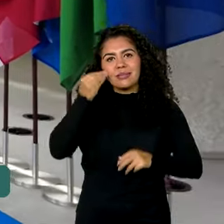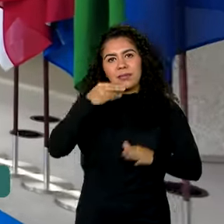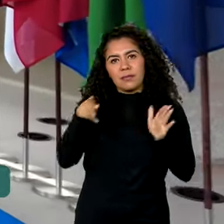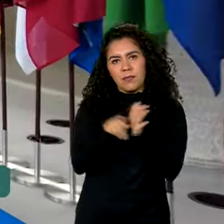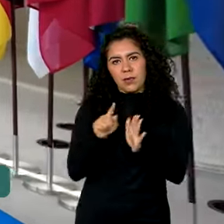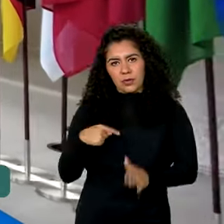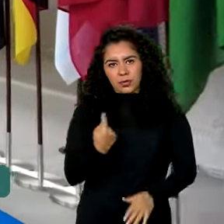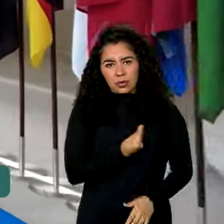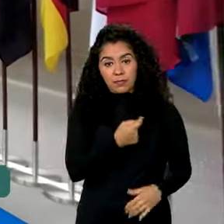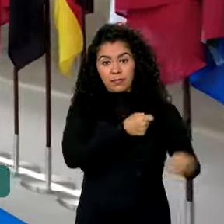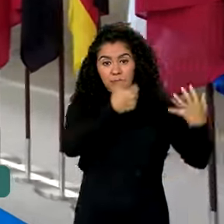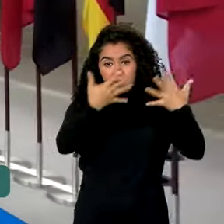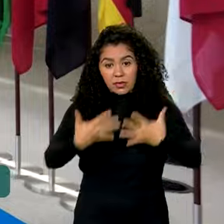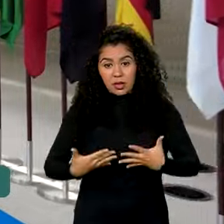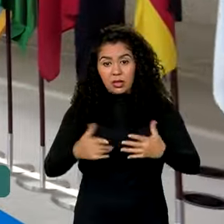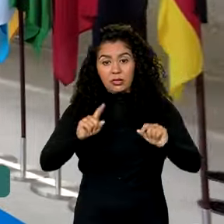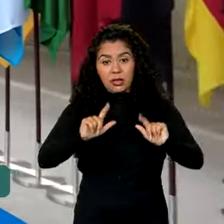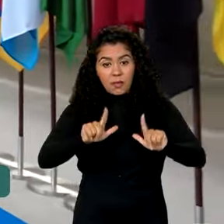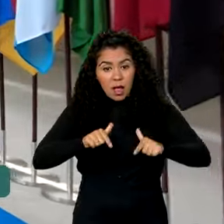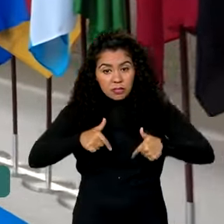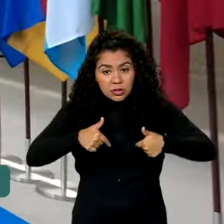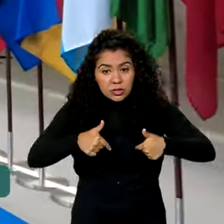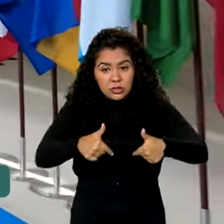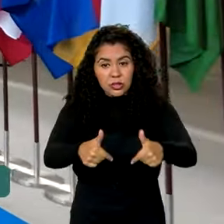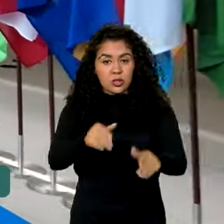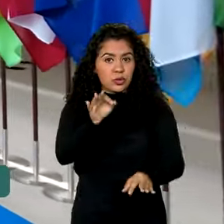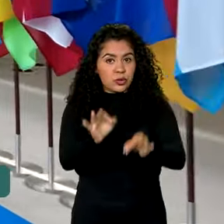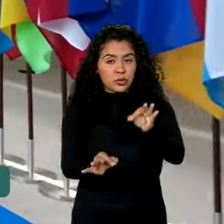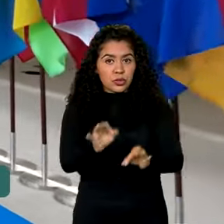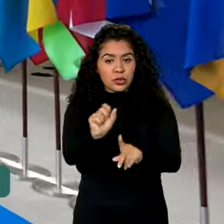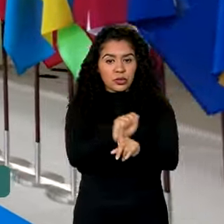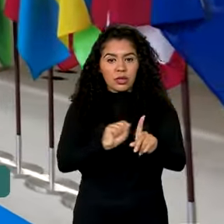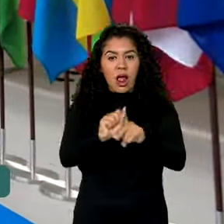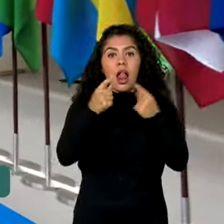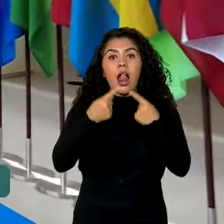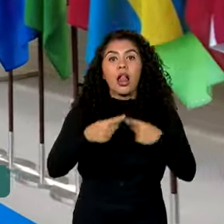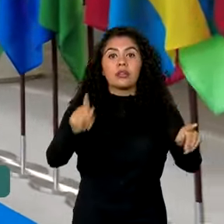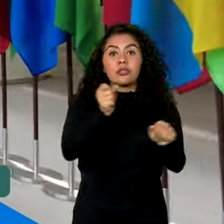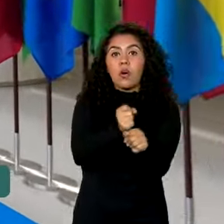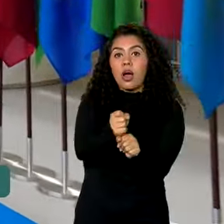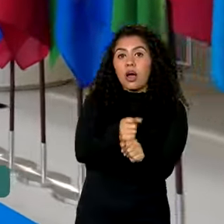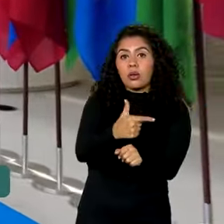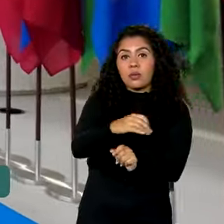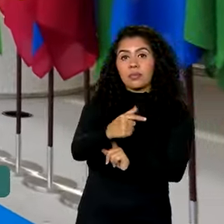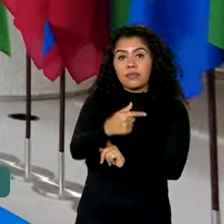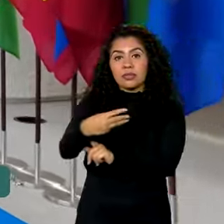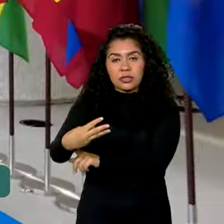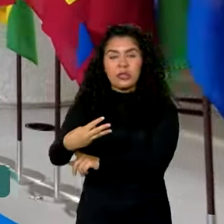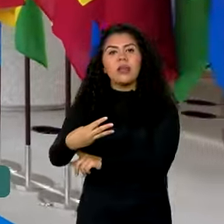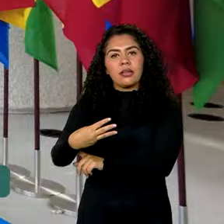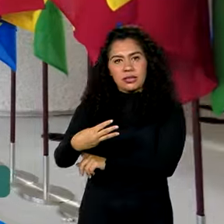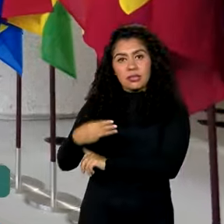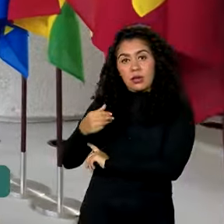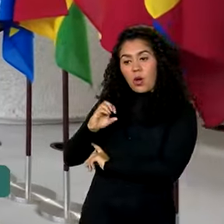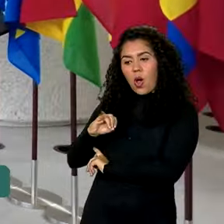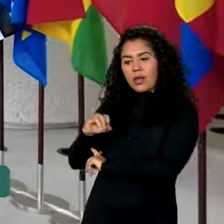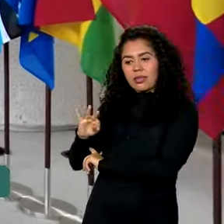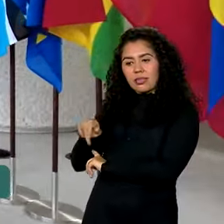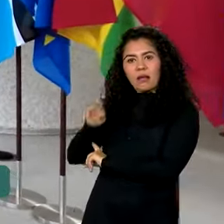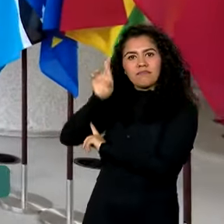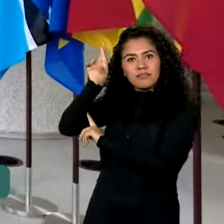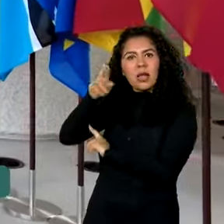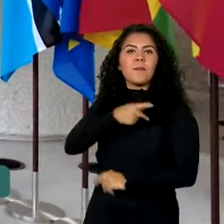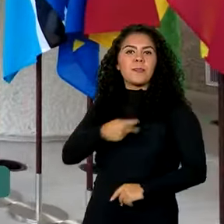Global para a Justiça Social foi lançada em 2023 pela OIT e o presidente Lula foi